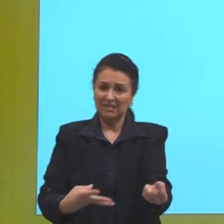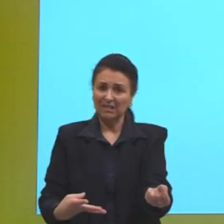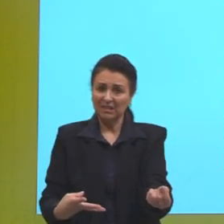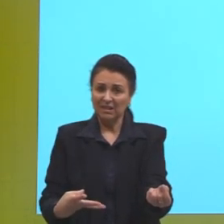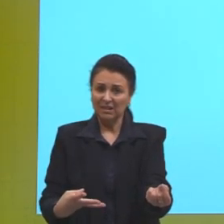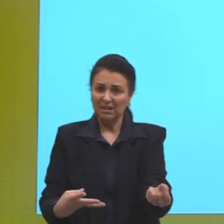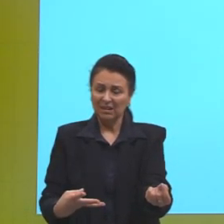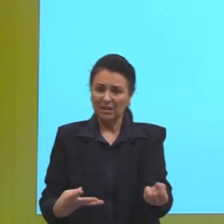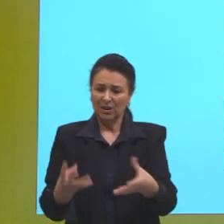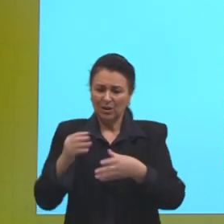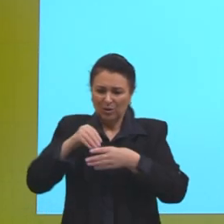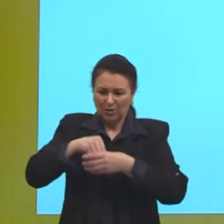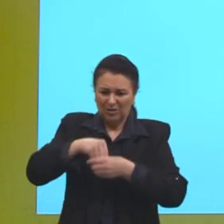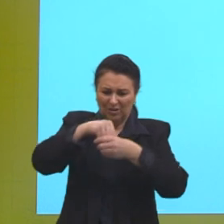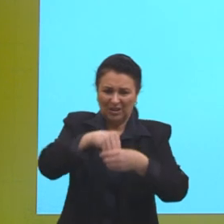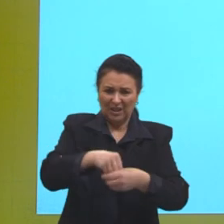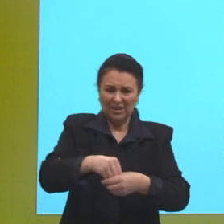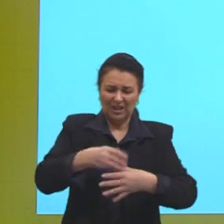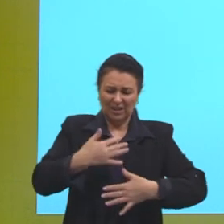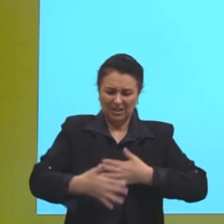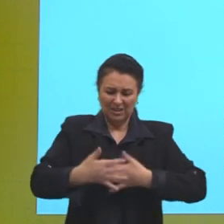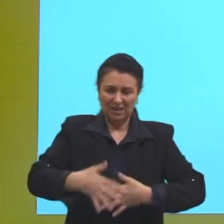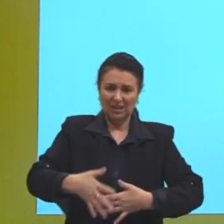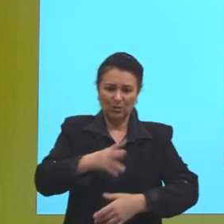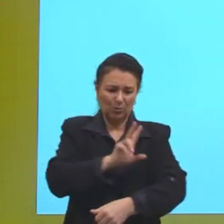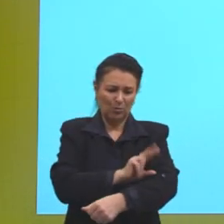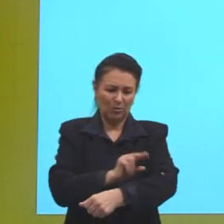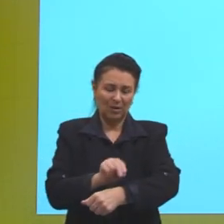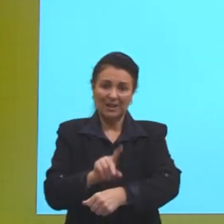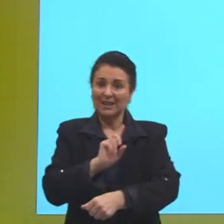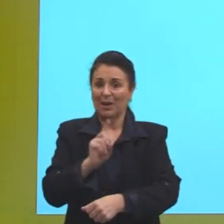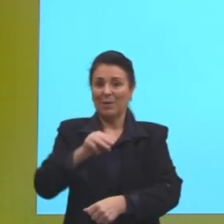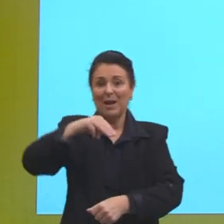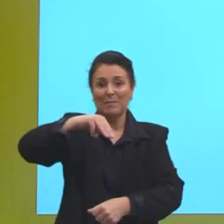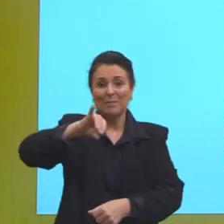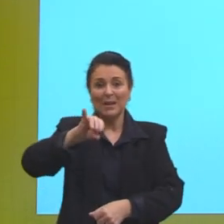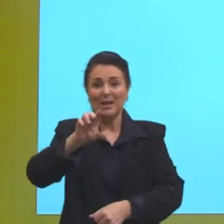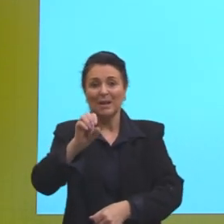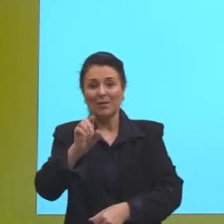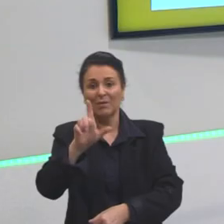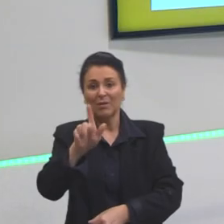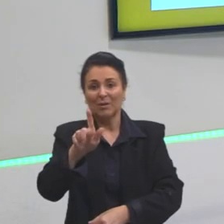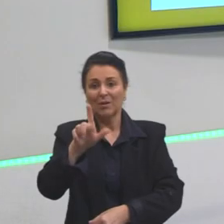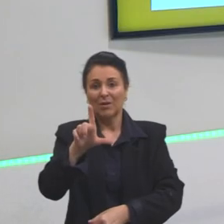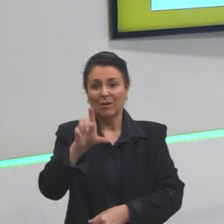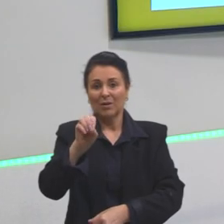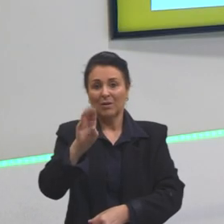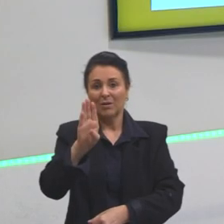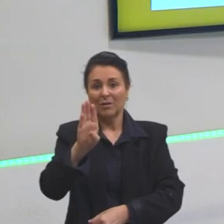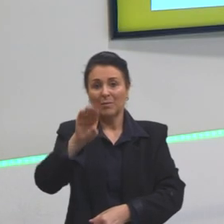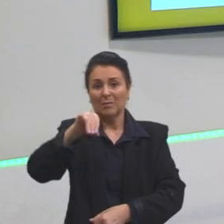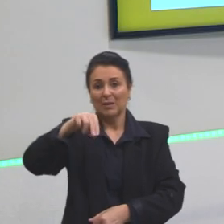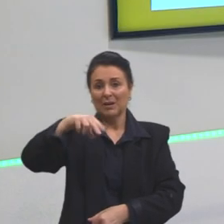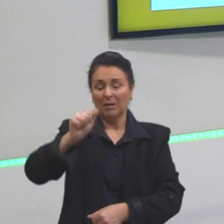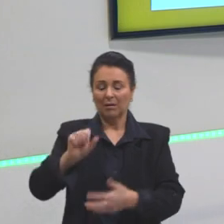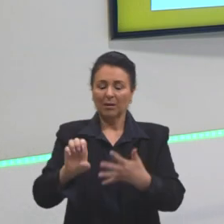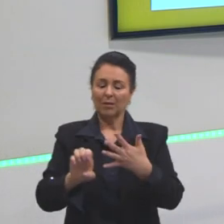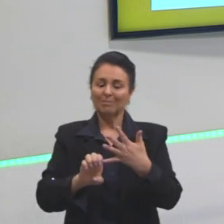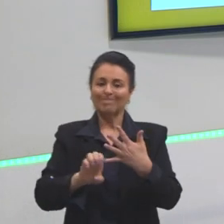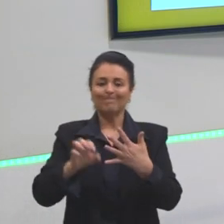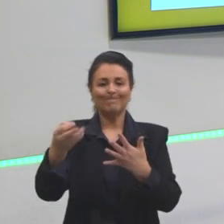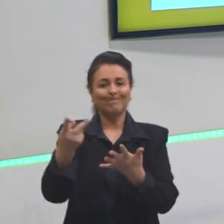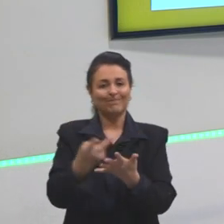que a hemoglobina está no tecido muscular e, na verdade, é a mioglobina, né? Então, aqui misturou tudo. Então, a E não é a correta.